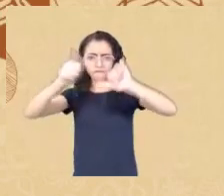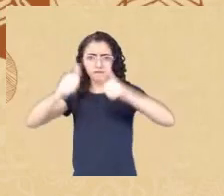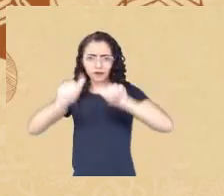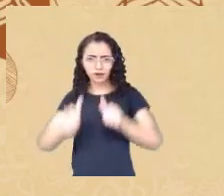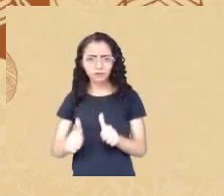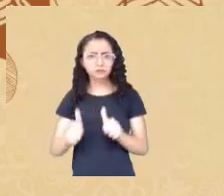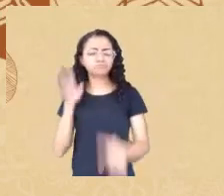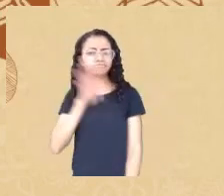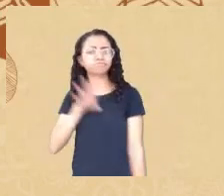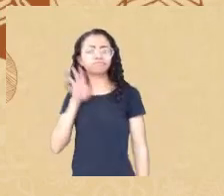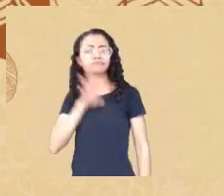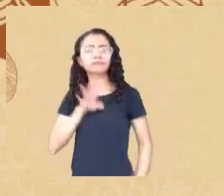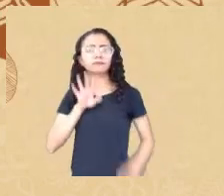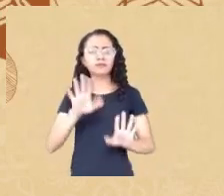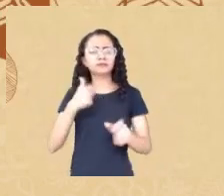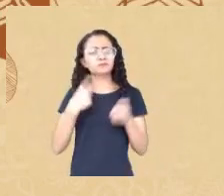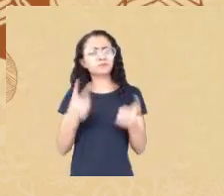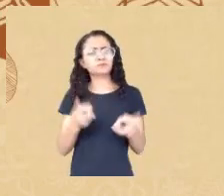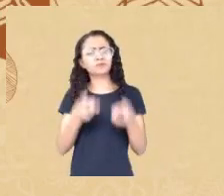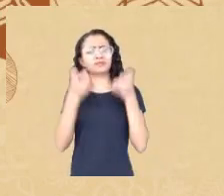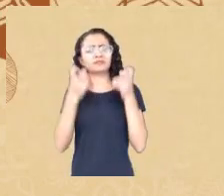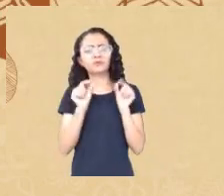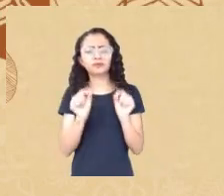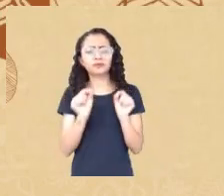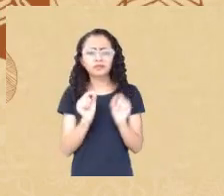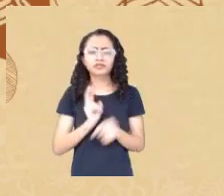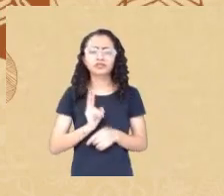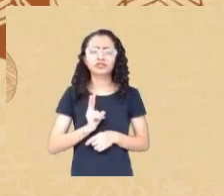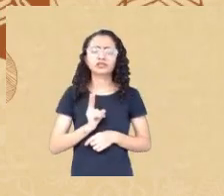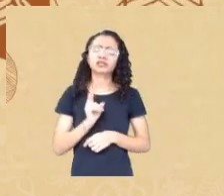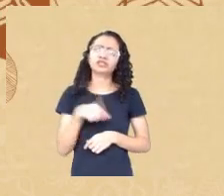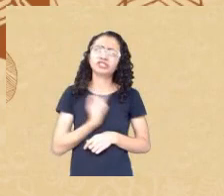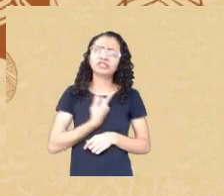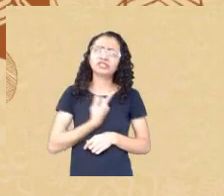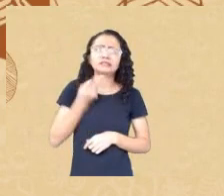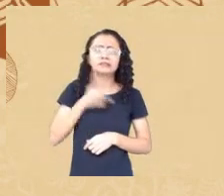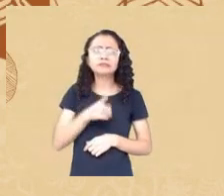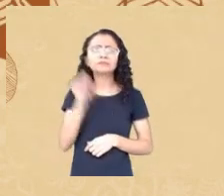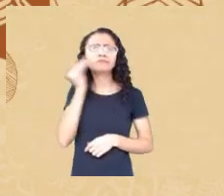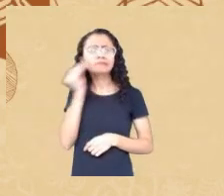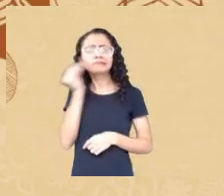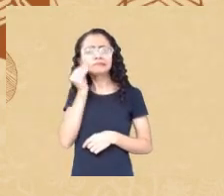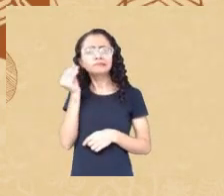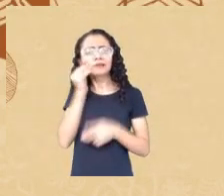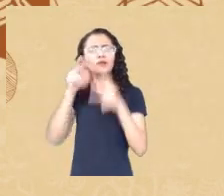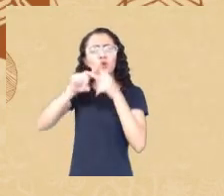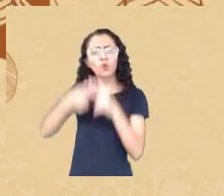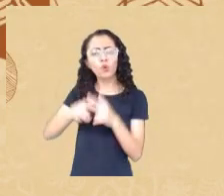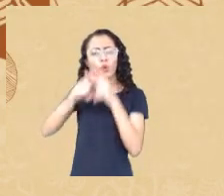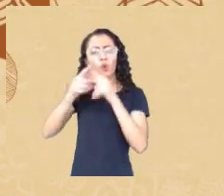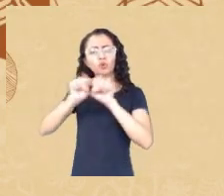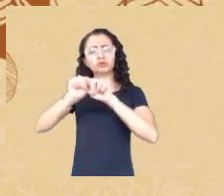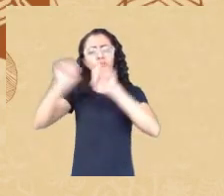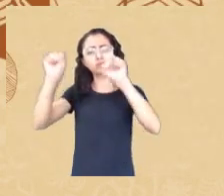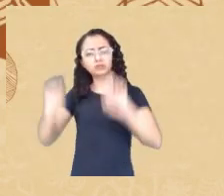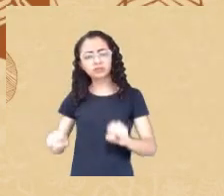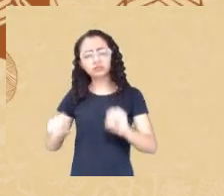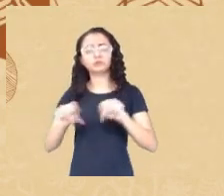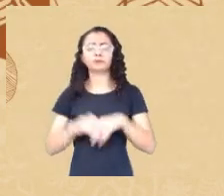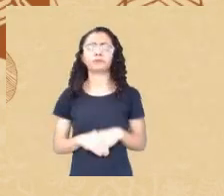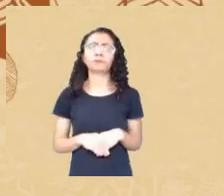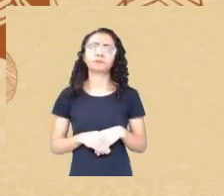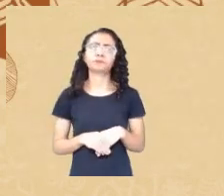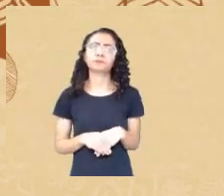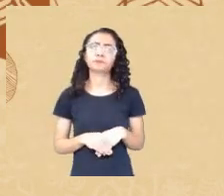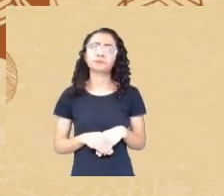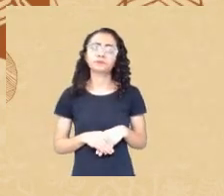fico com a impressão sempre que a gente está tentando reformar o sistema que produz esse tipo de coisa então a minha pergunta é um pouco aberta nesse sentido